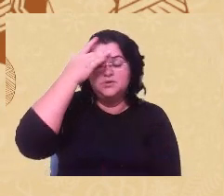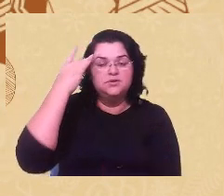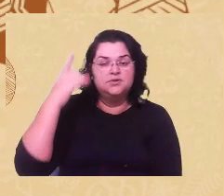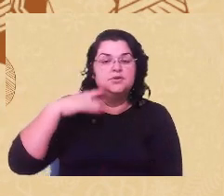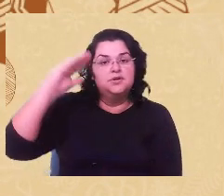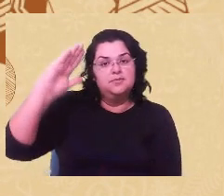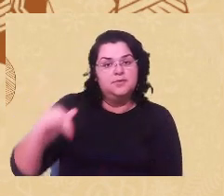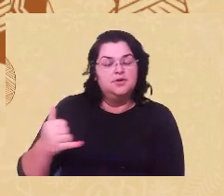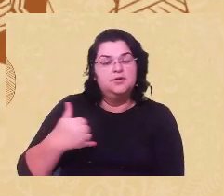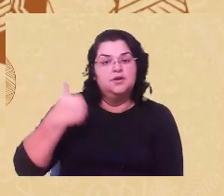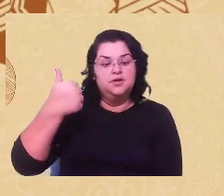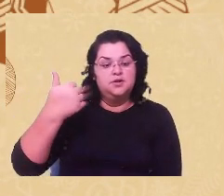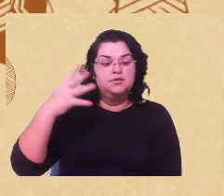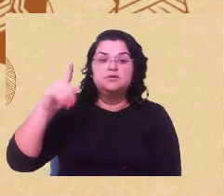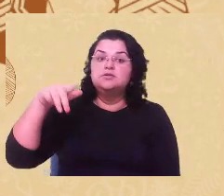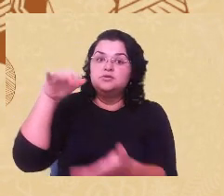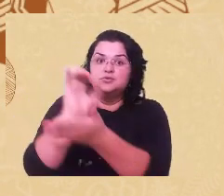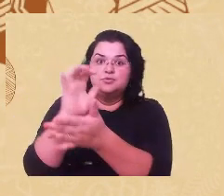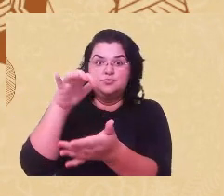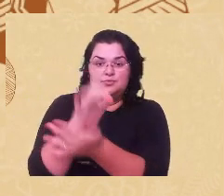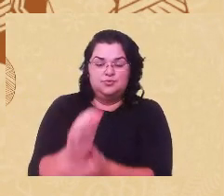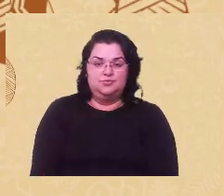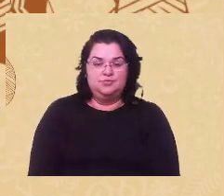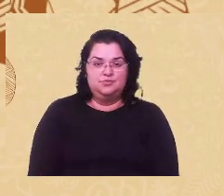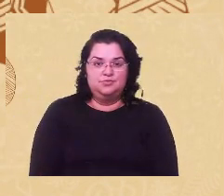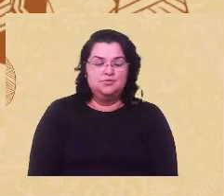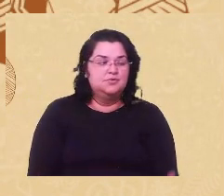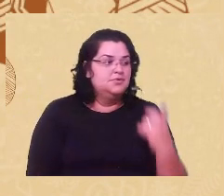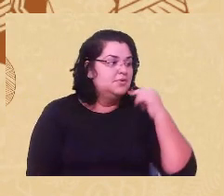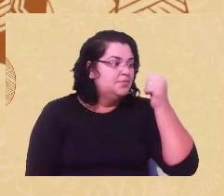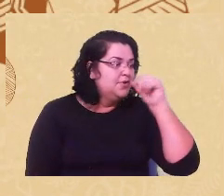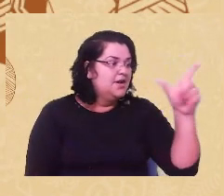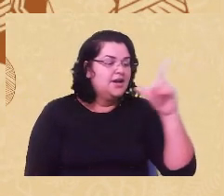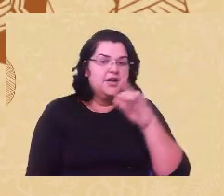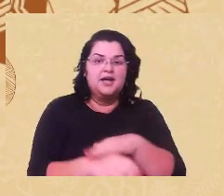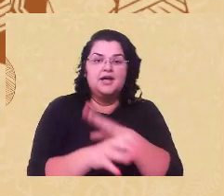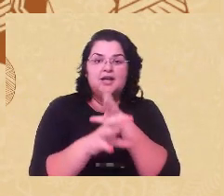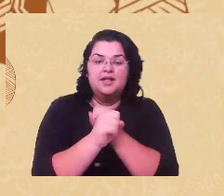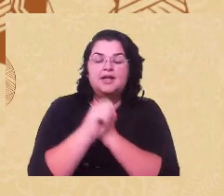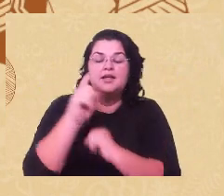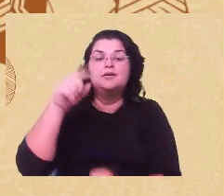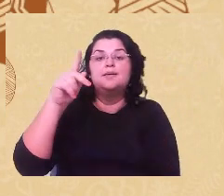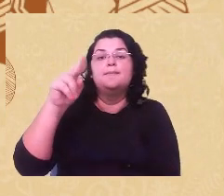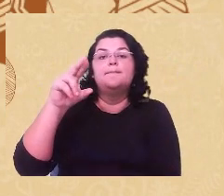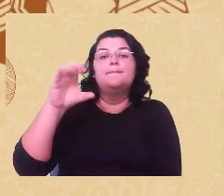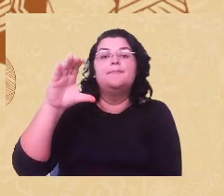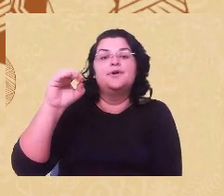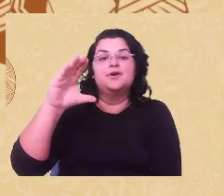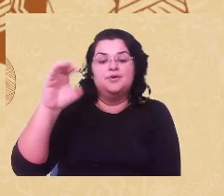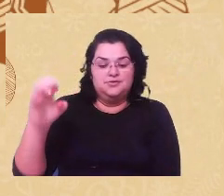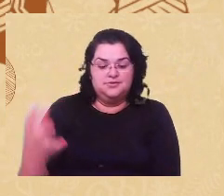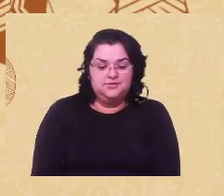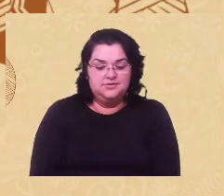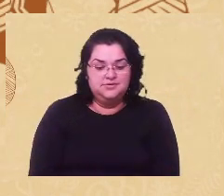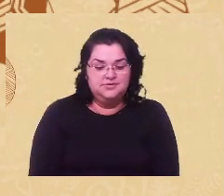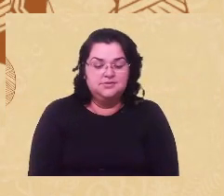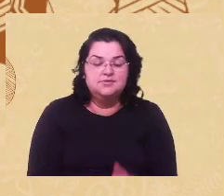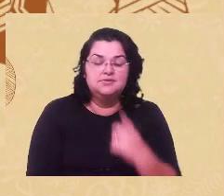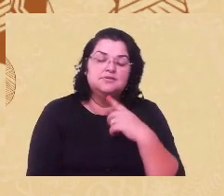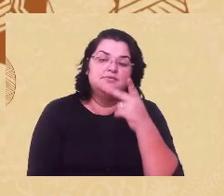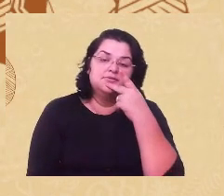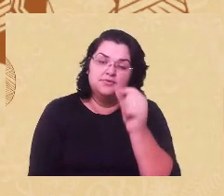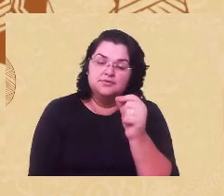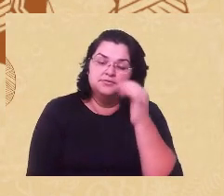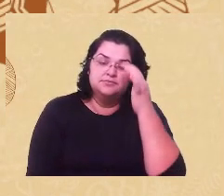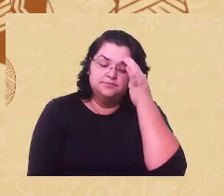estupro, mas quando chegam meninas negras no serviço, nós dizemos que é gravidez precoce. O é que nós estamos dizendo quando a gente fala que